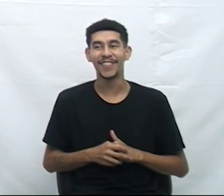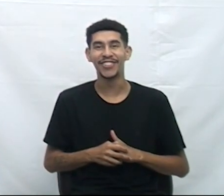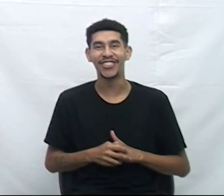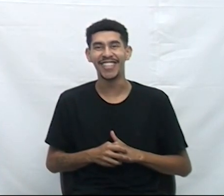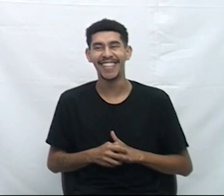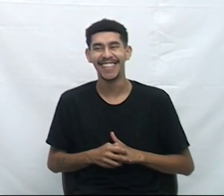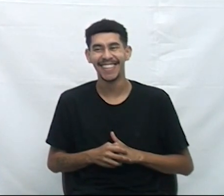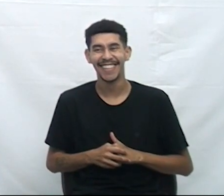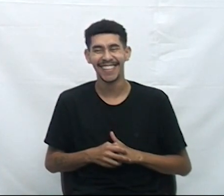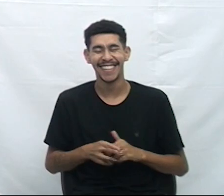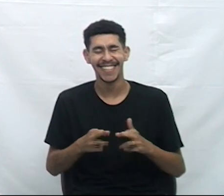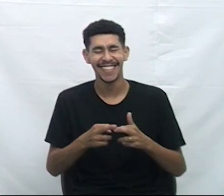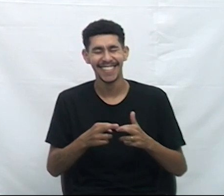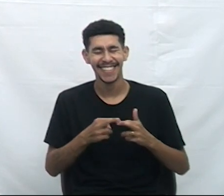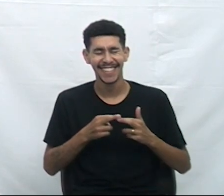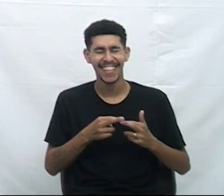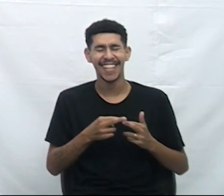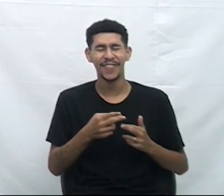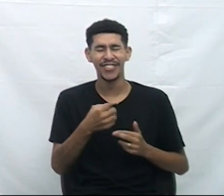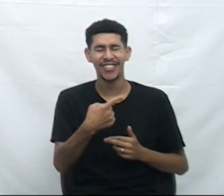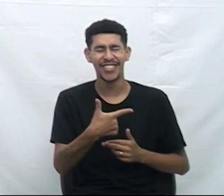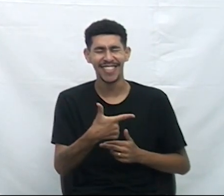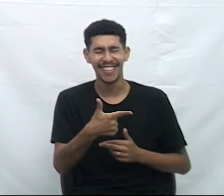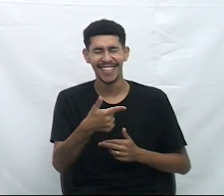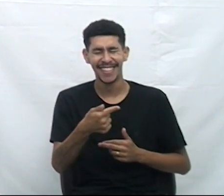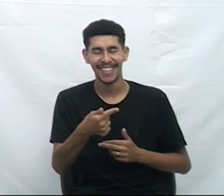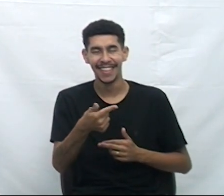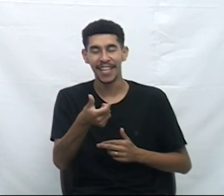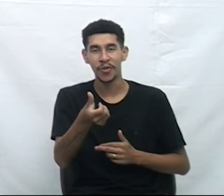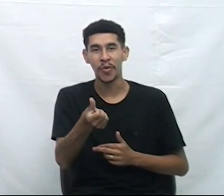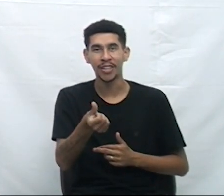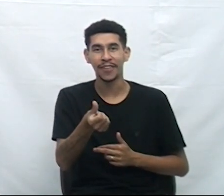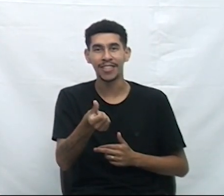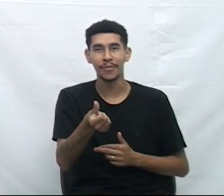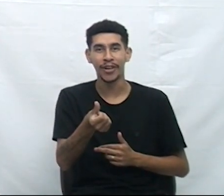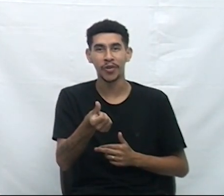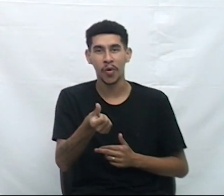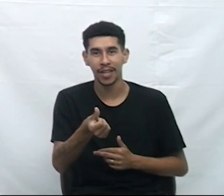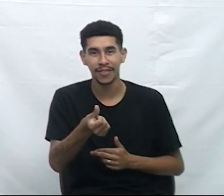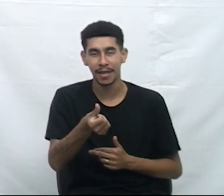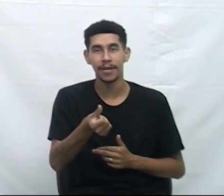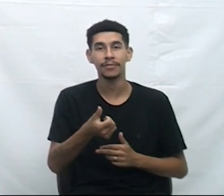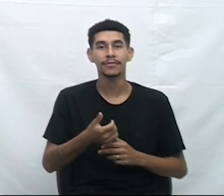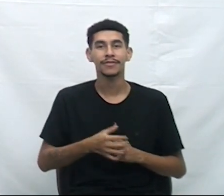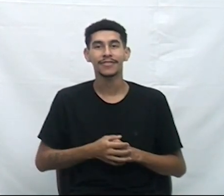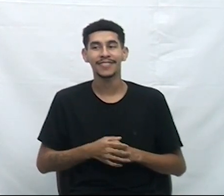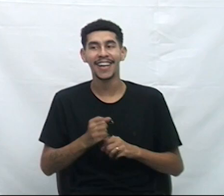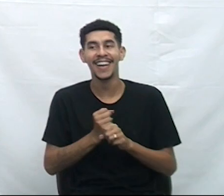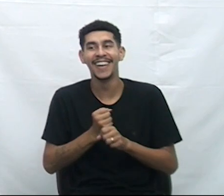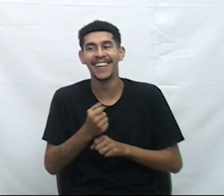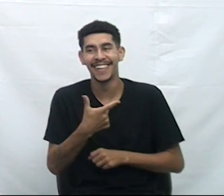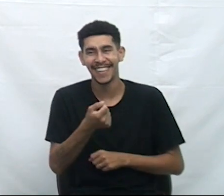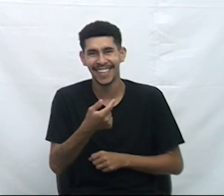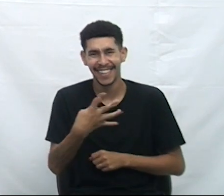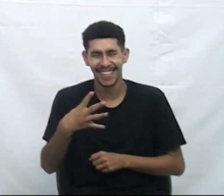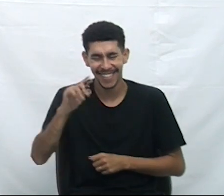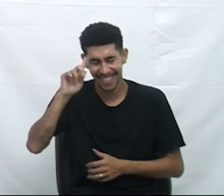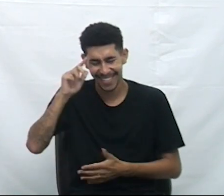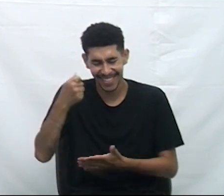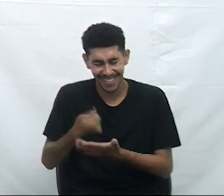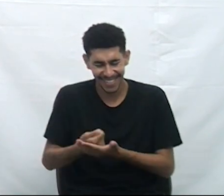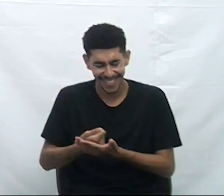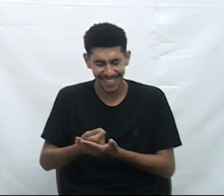Requerimento número 276 de 2024. Foi transferido. Foi transferido? Foi. Ok.